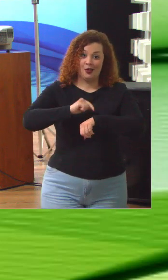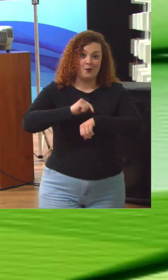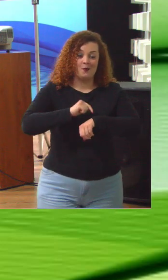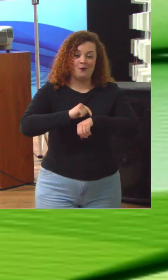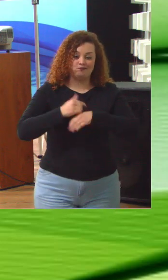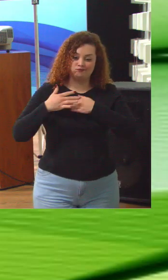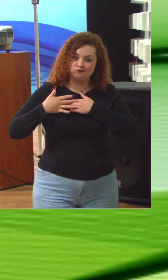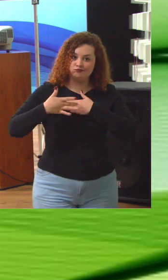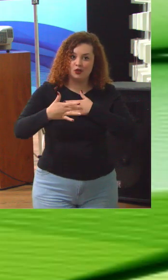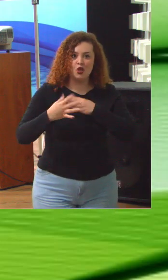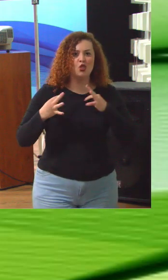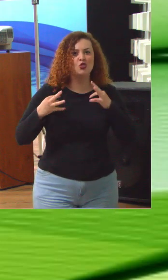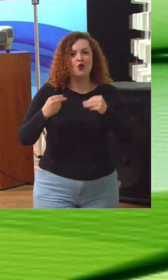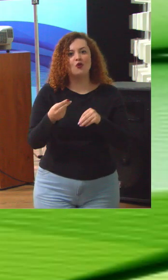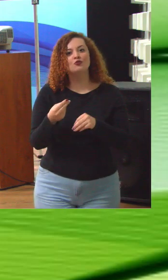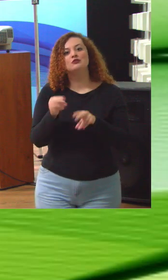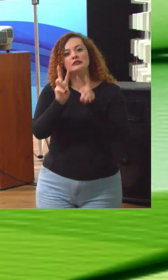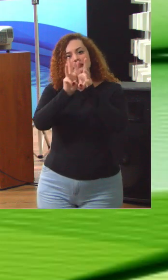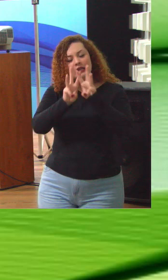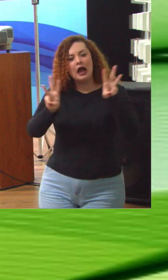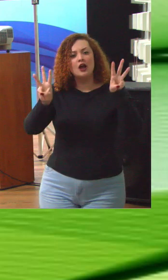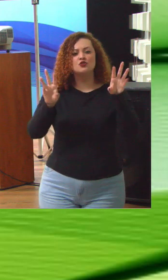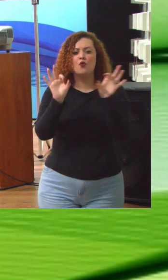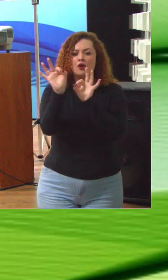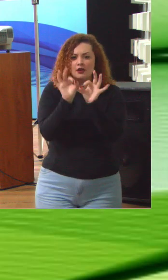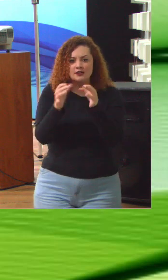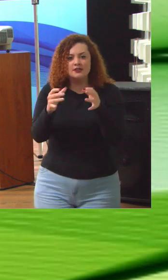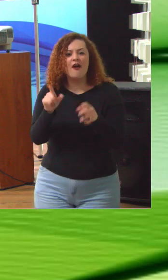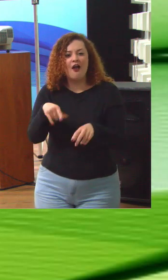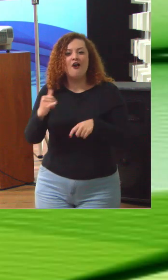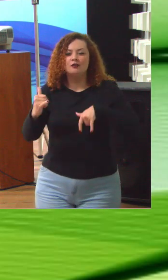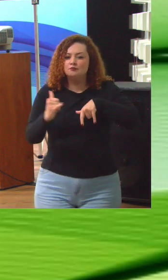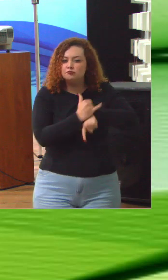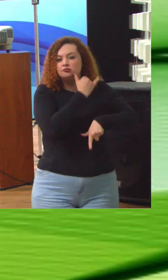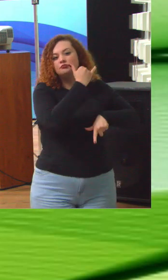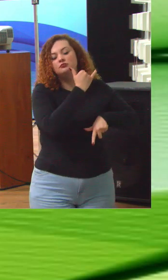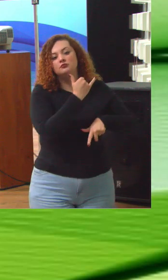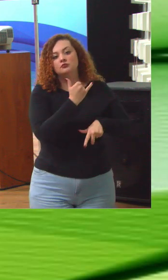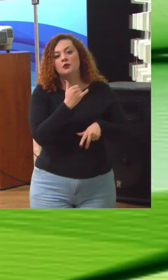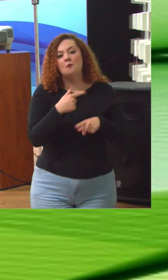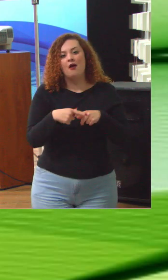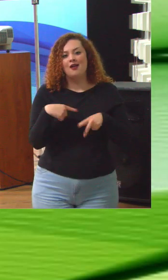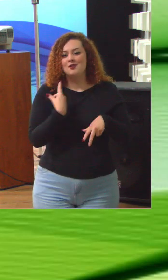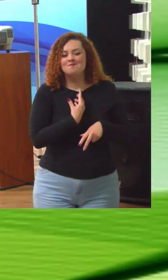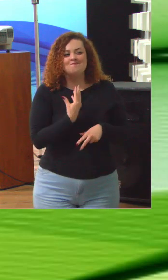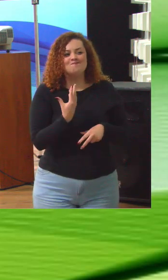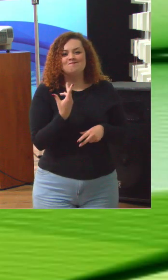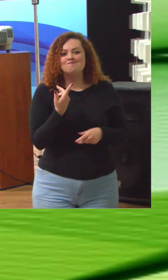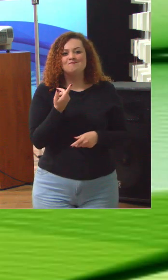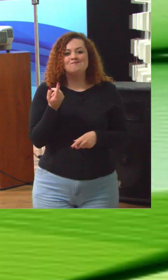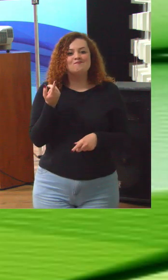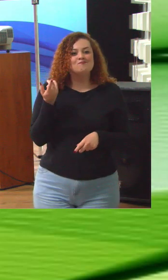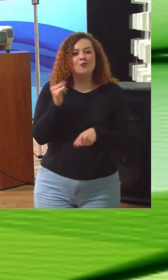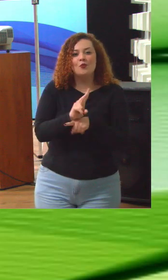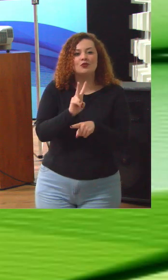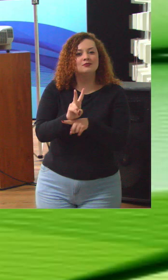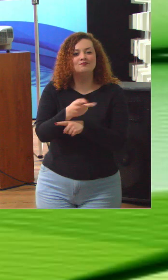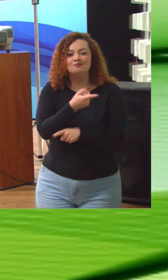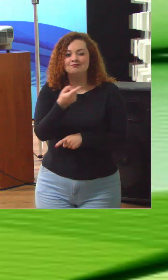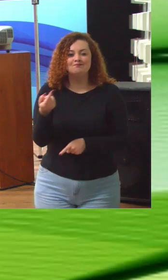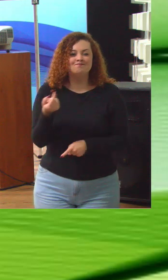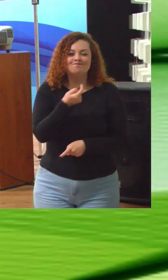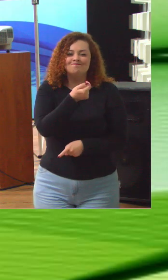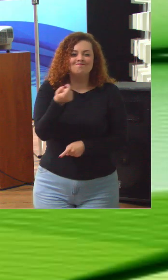nossos sites todas as nossas organizações serão vítimas de alguém porque a gente está muito pouco protegido e isso a gente está vendo